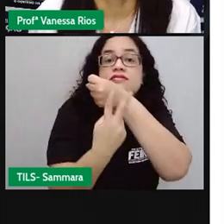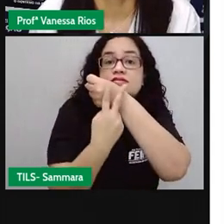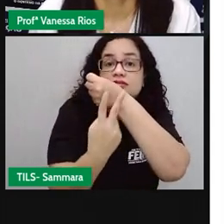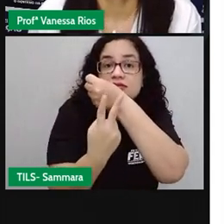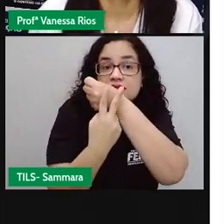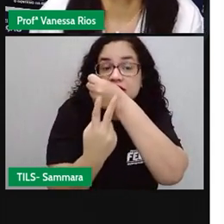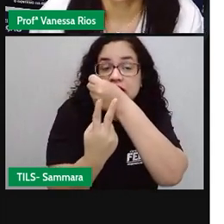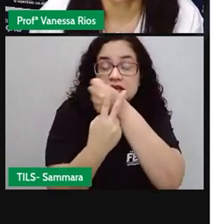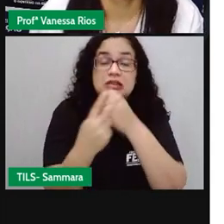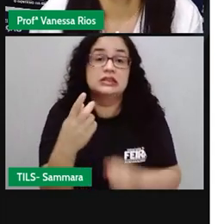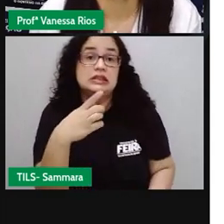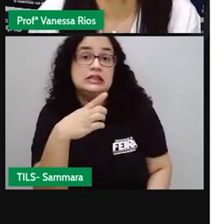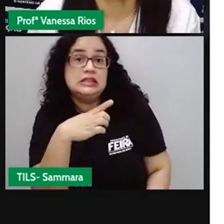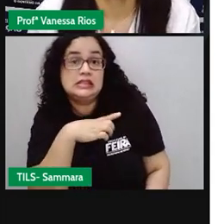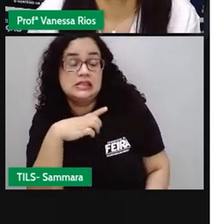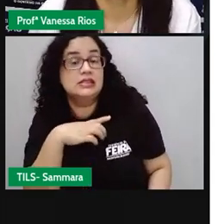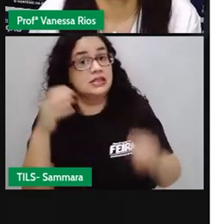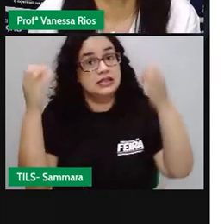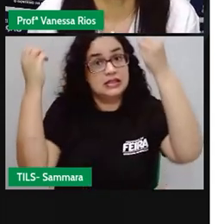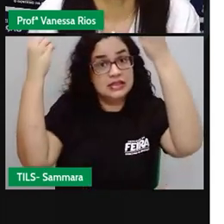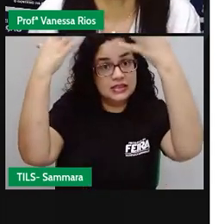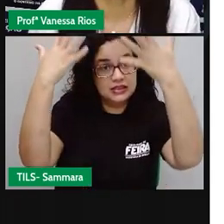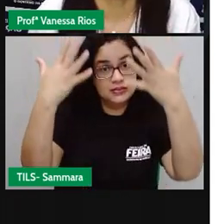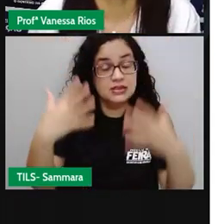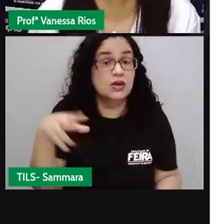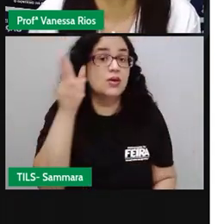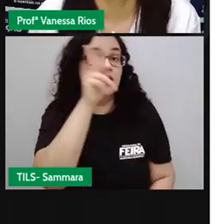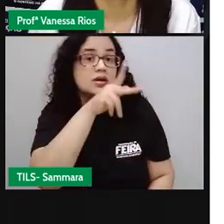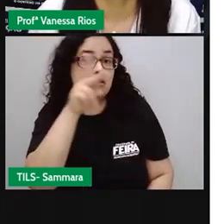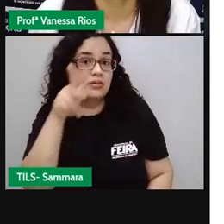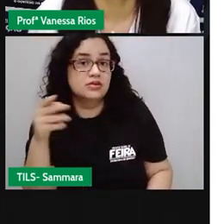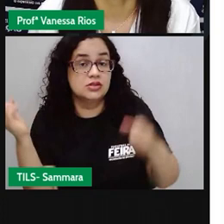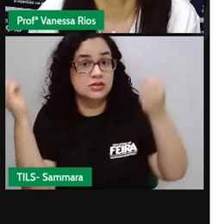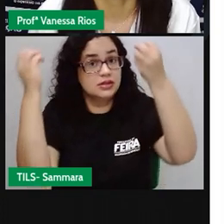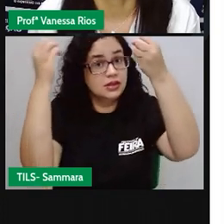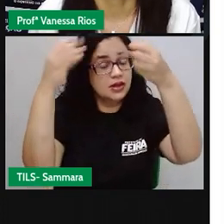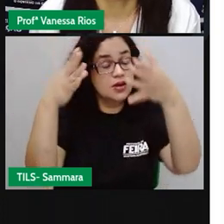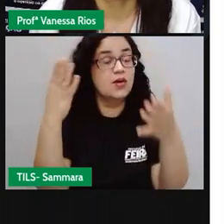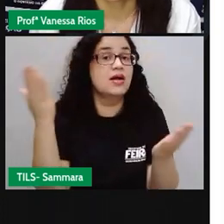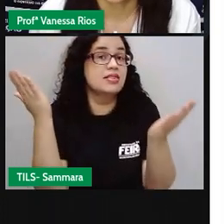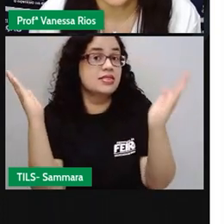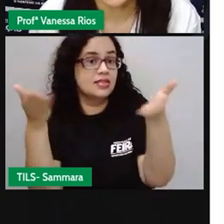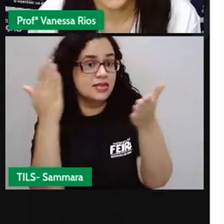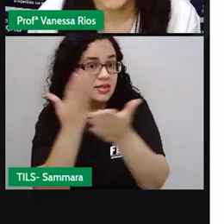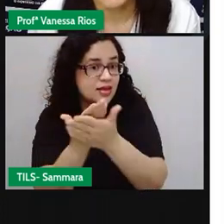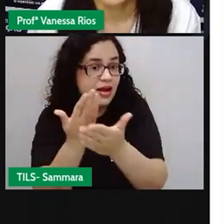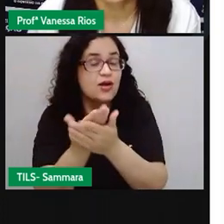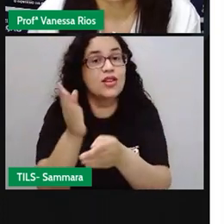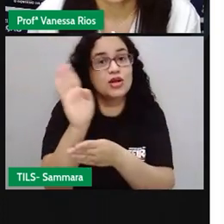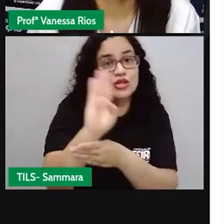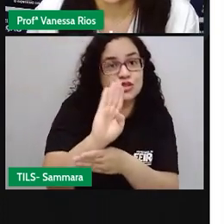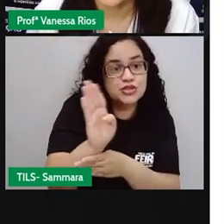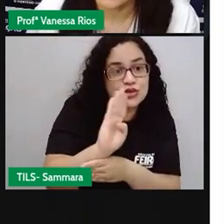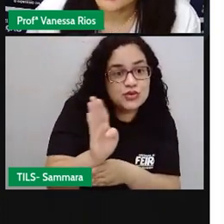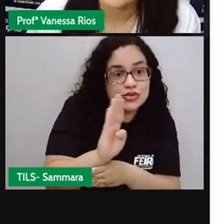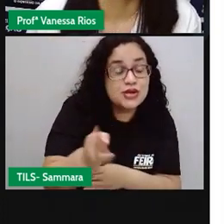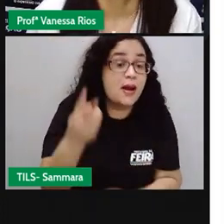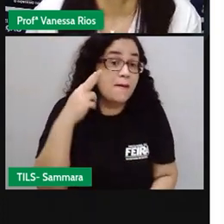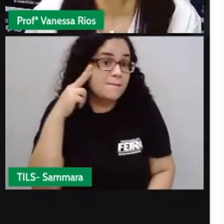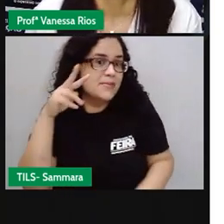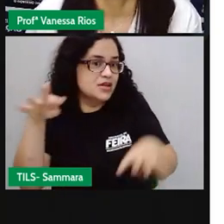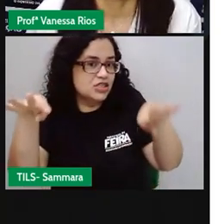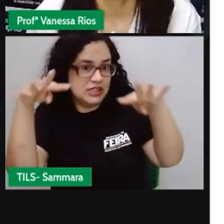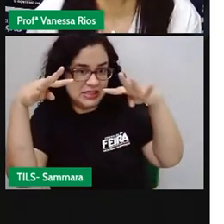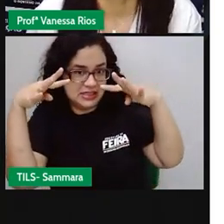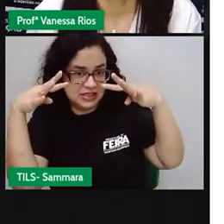das exposições, das explicações que a prova passar nessa videoaula de hoje. Então, vamos ficar aí, ó, ligadinhos